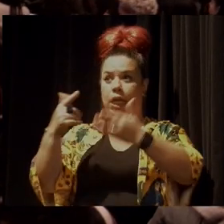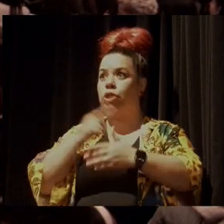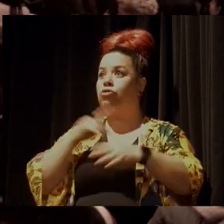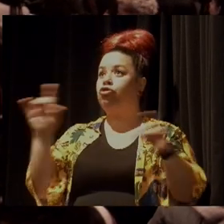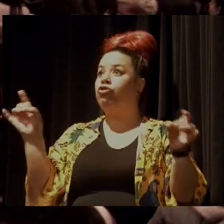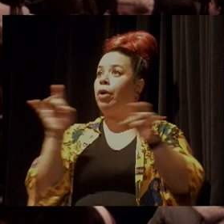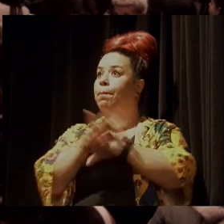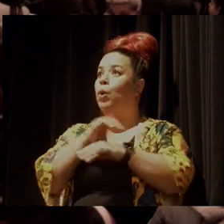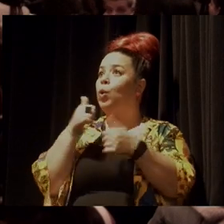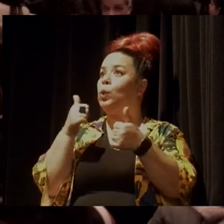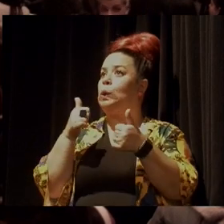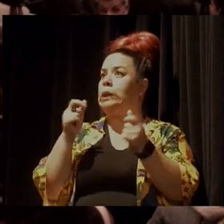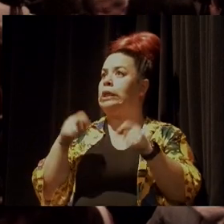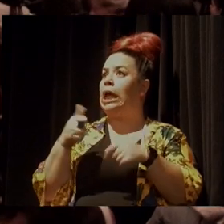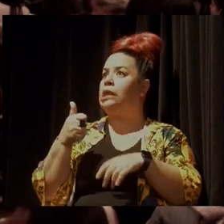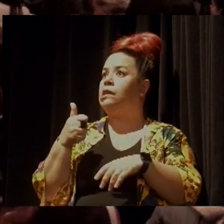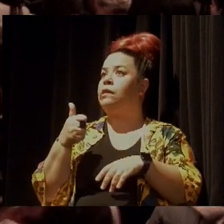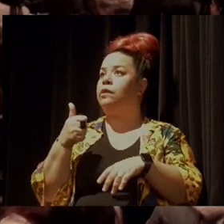ponta...